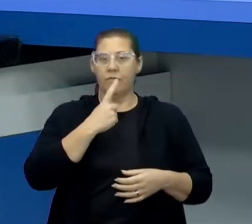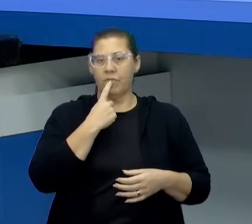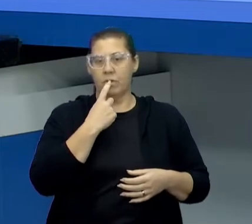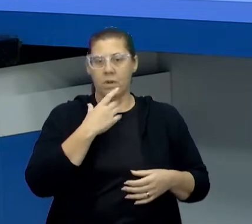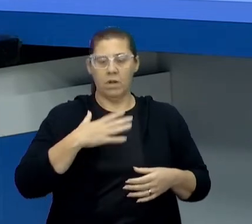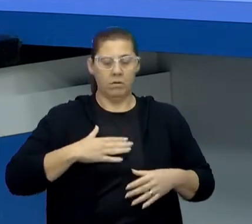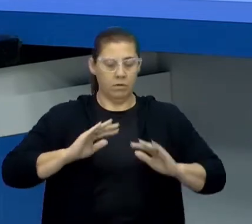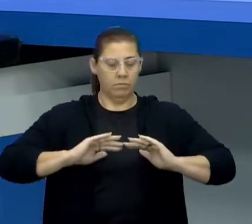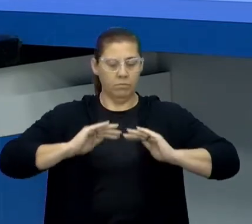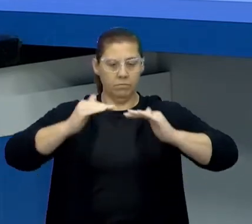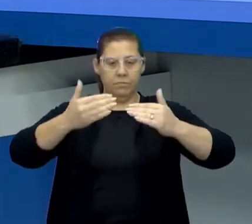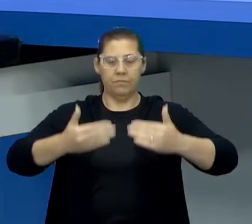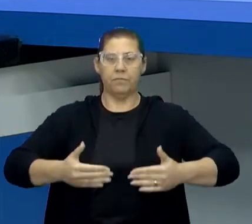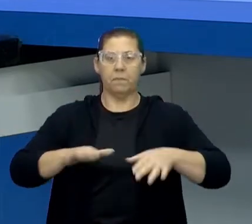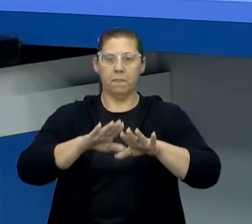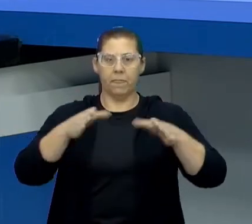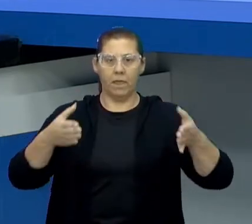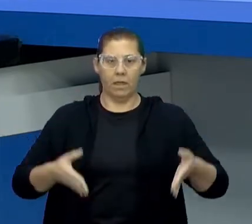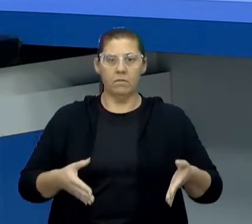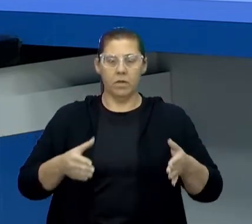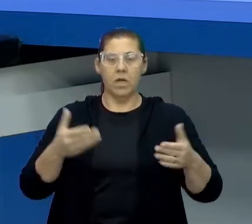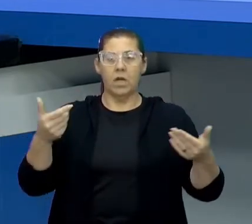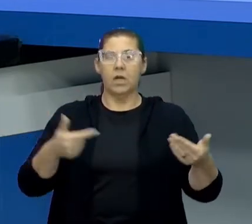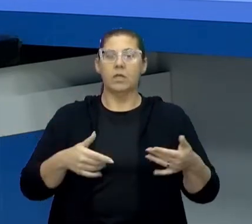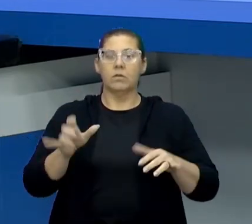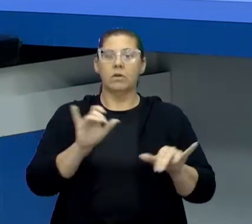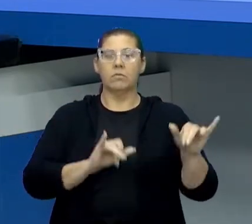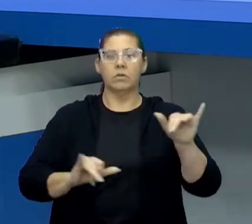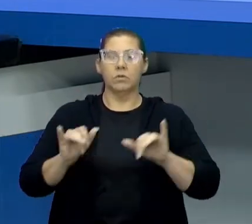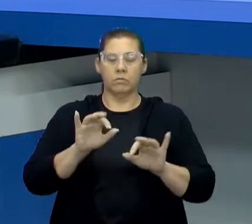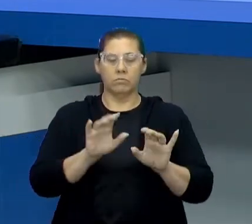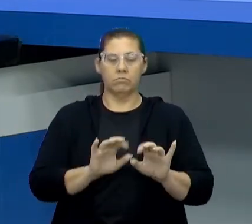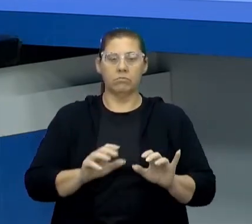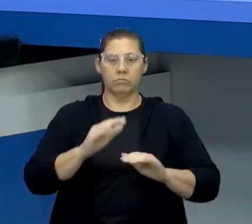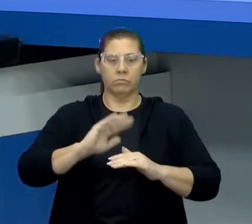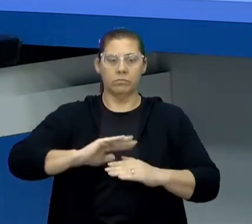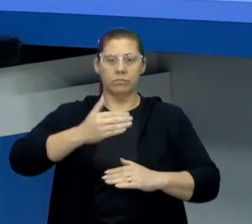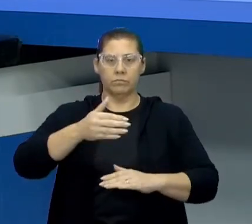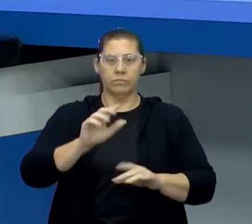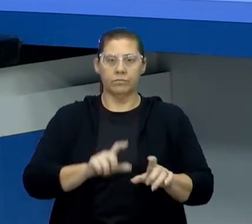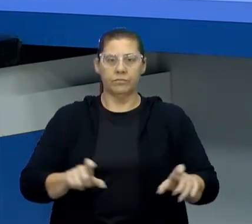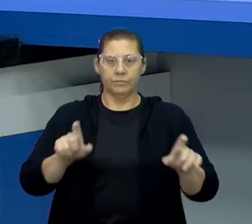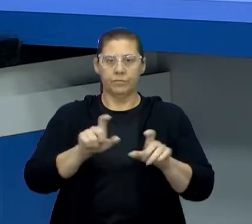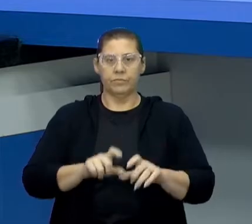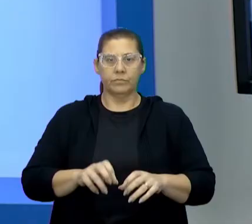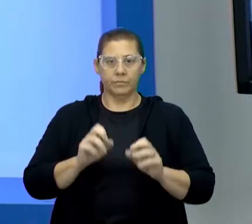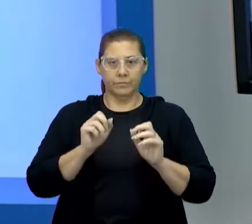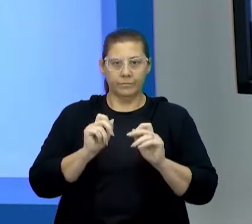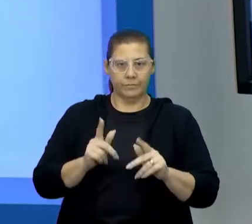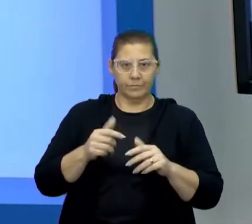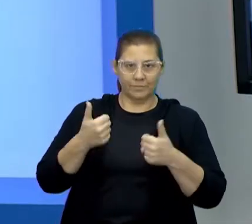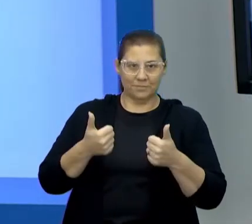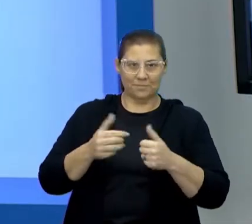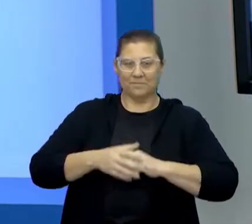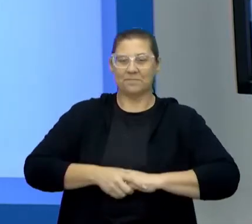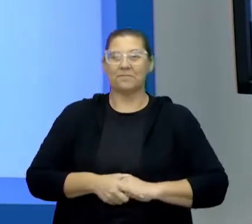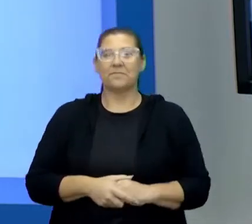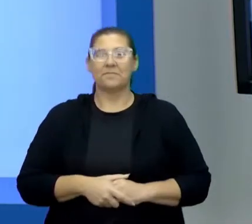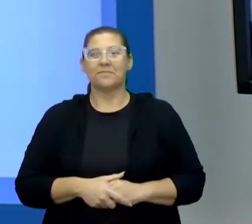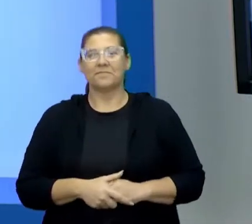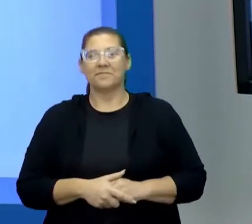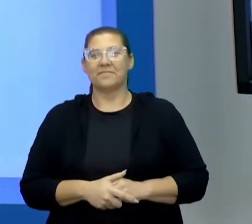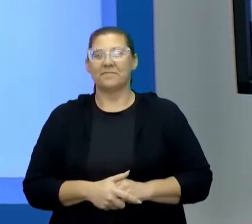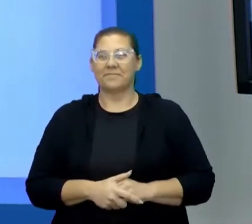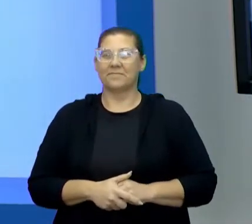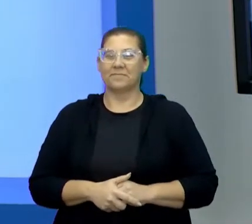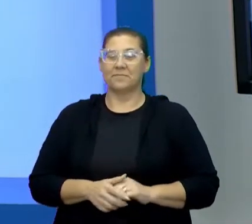frente tem uma bancada, estou no estúdio do laboratório e um notebook. É isso, professora Elaine? Isso, isso mesmo. Passa a palavra.